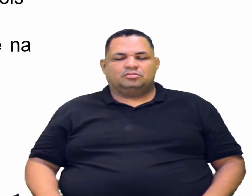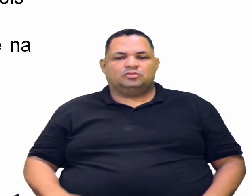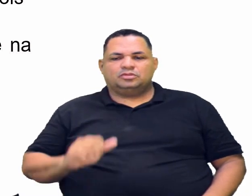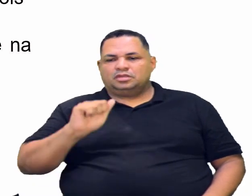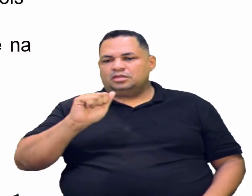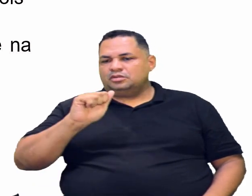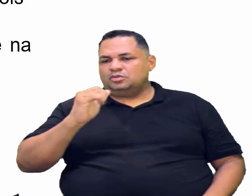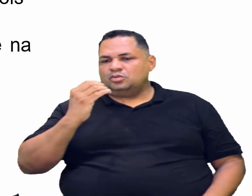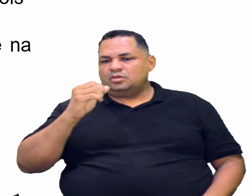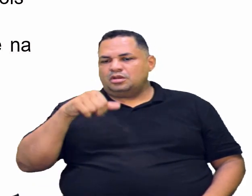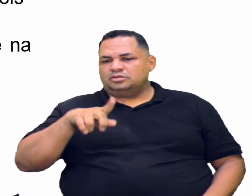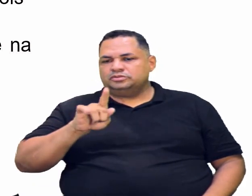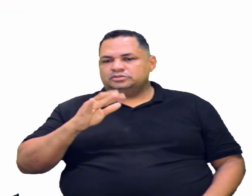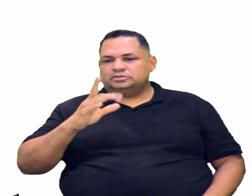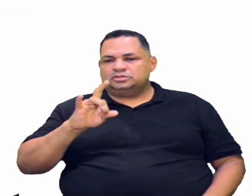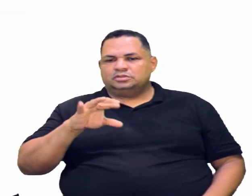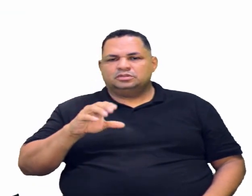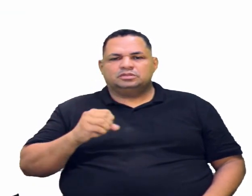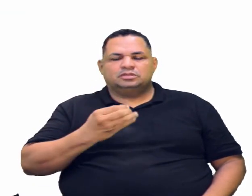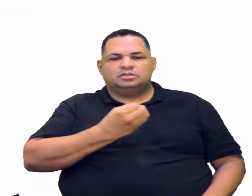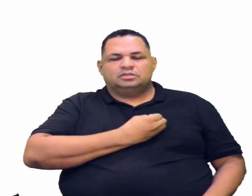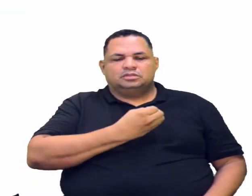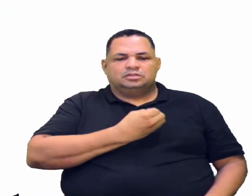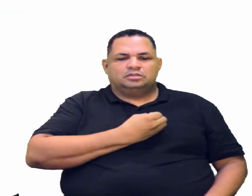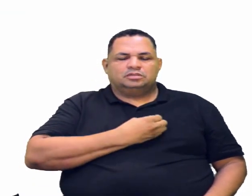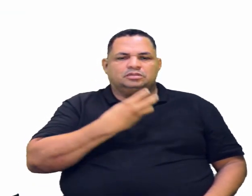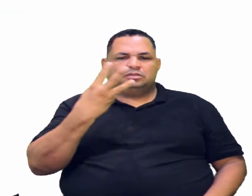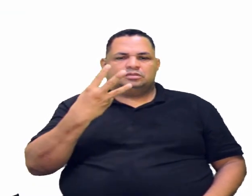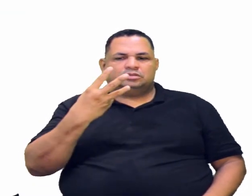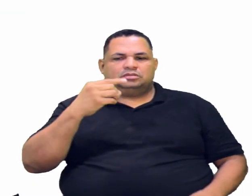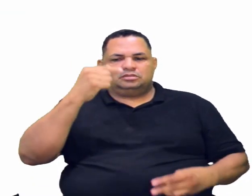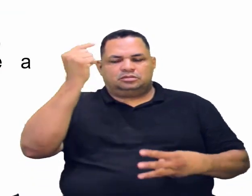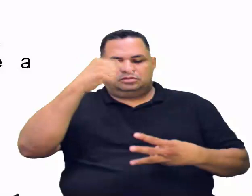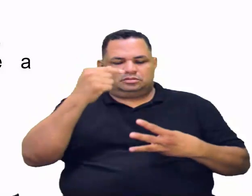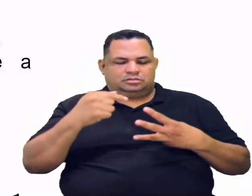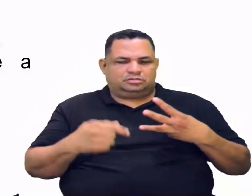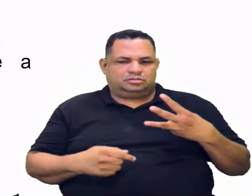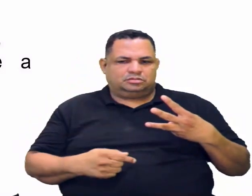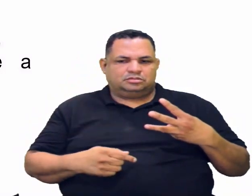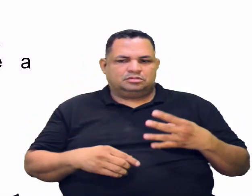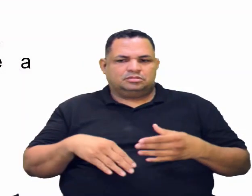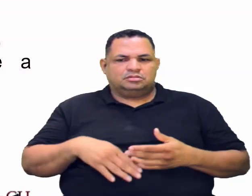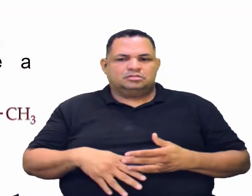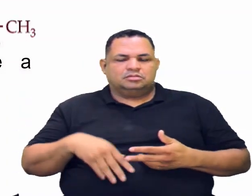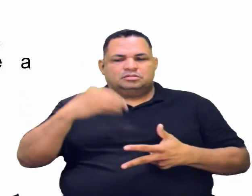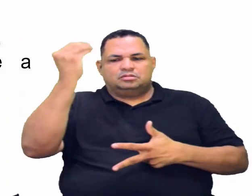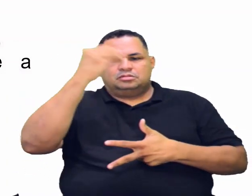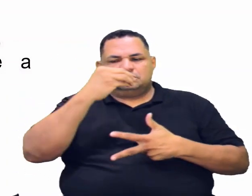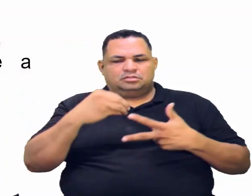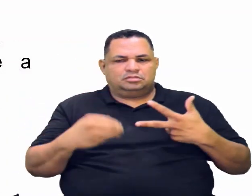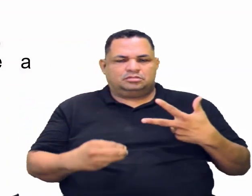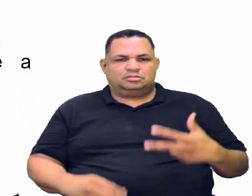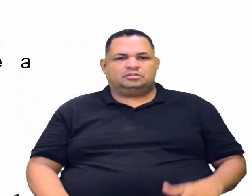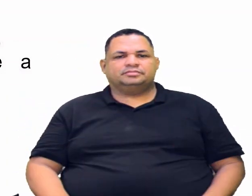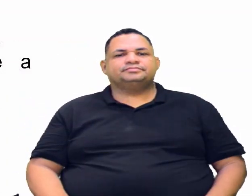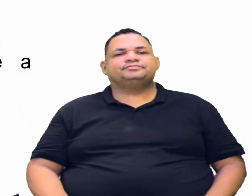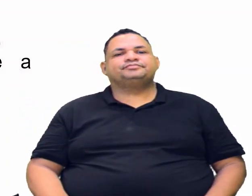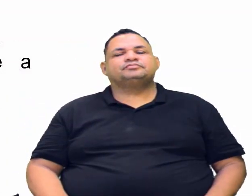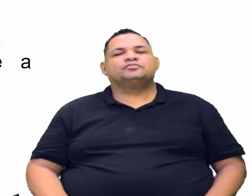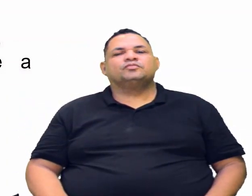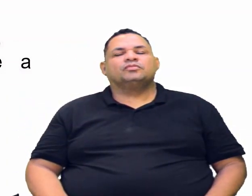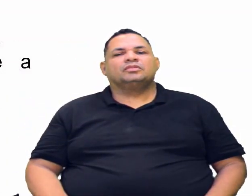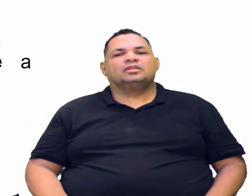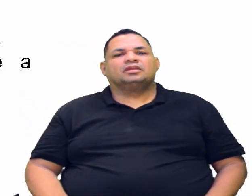alceno. Tranquilo? Questão de número 3, se liga no Enem. Olha só, aqui a gente tem essa